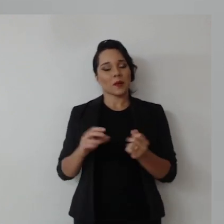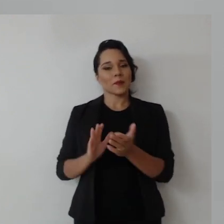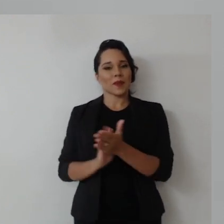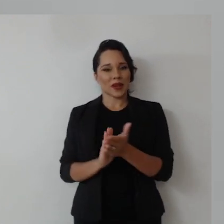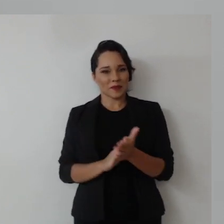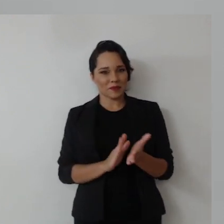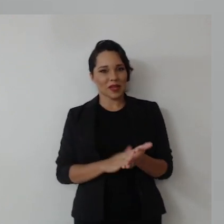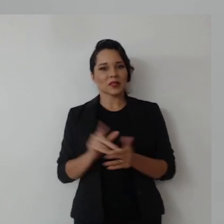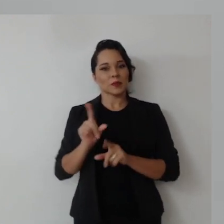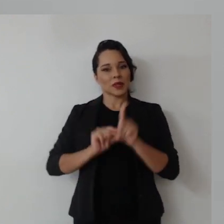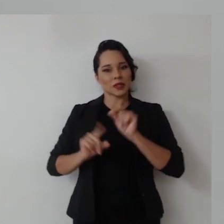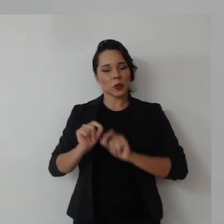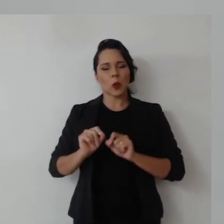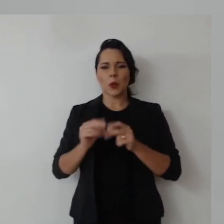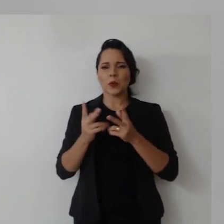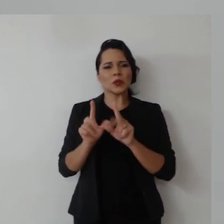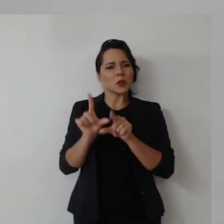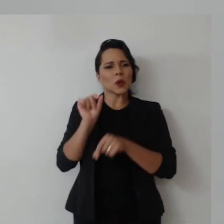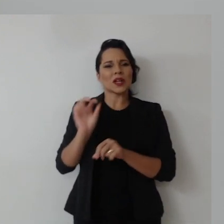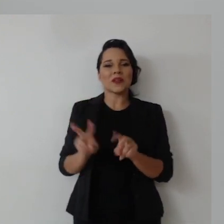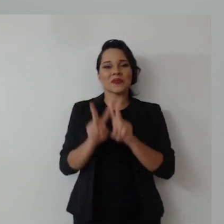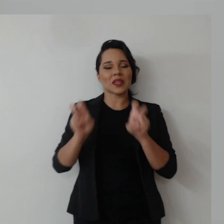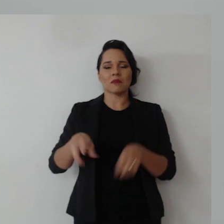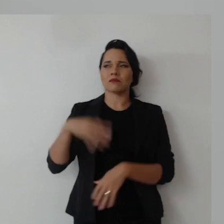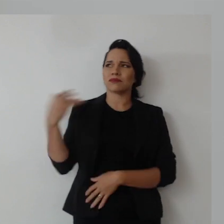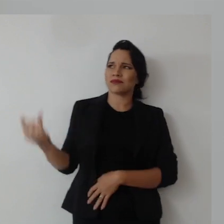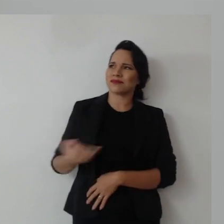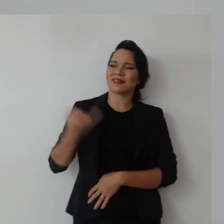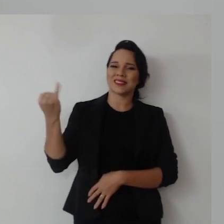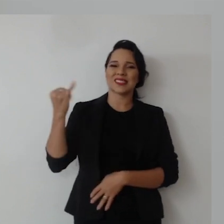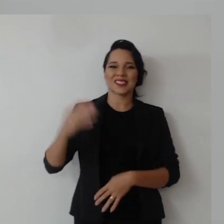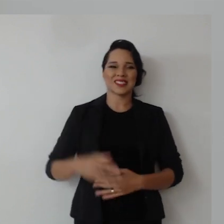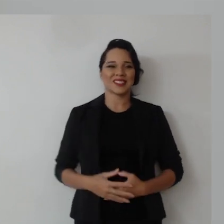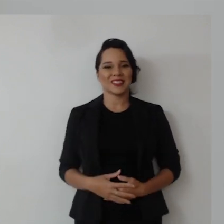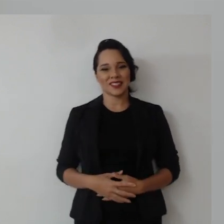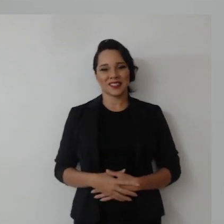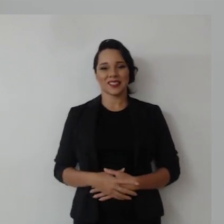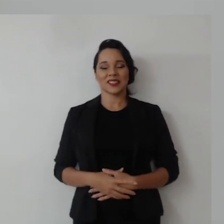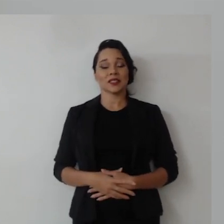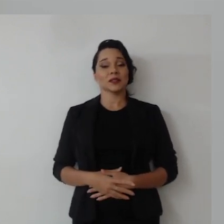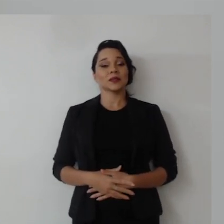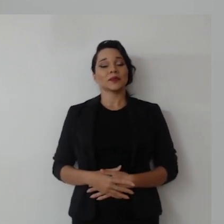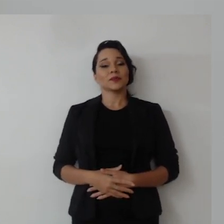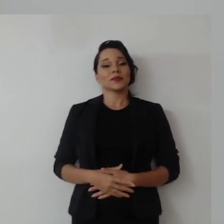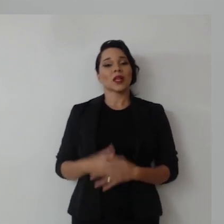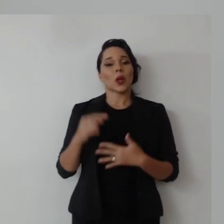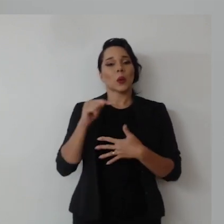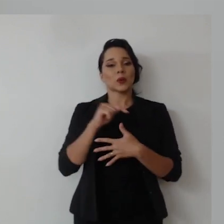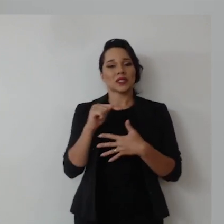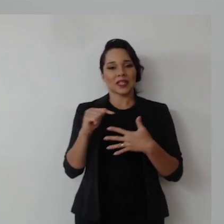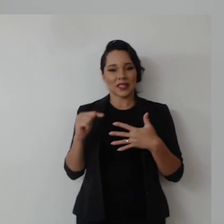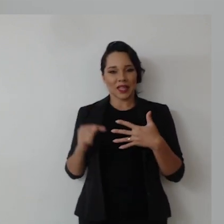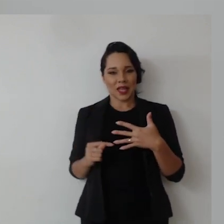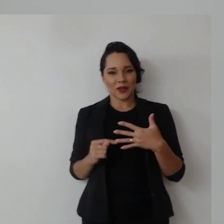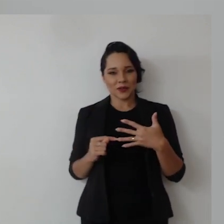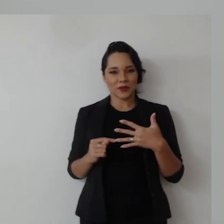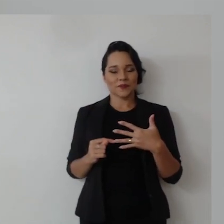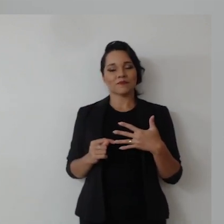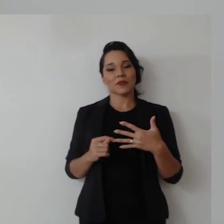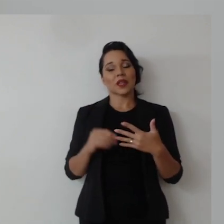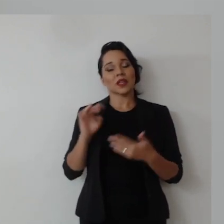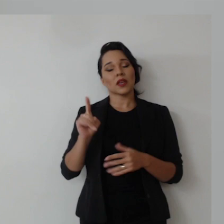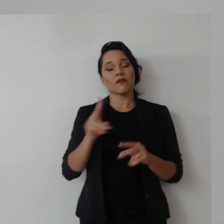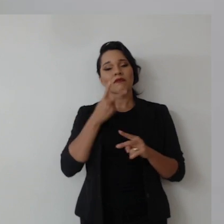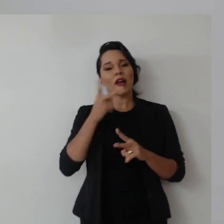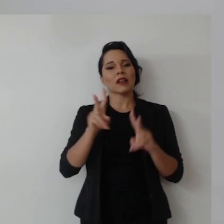Parabéns pela escolha de um tema tão importante. Os critérios de